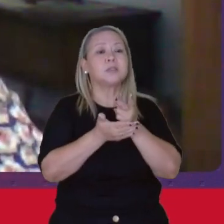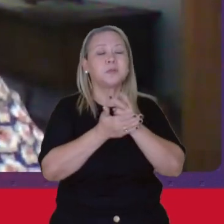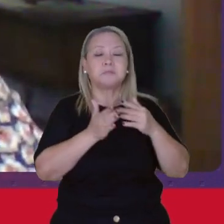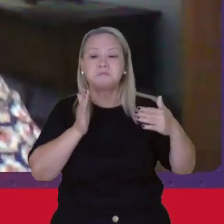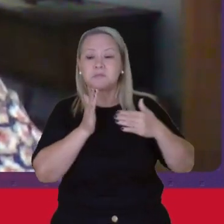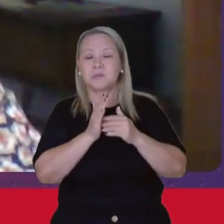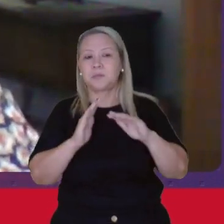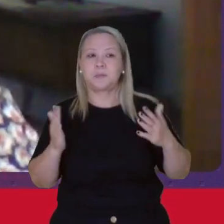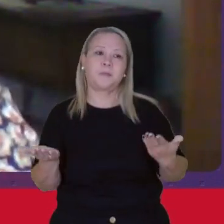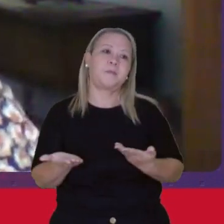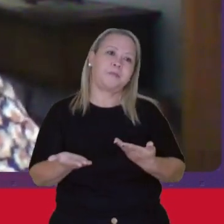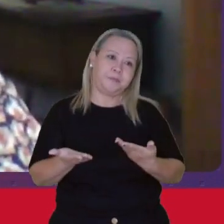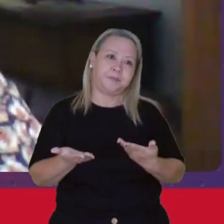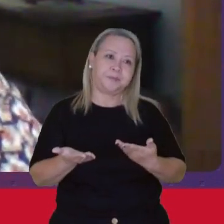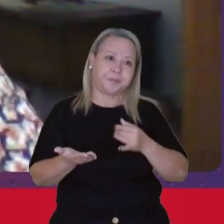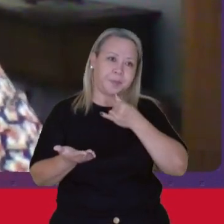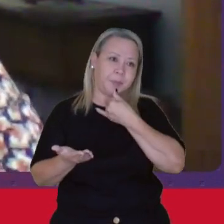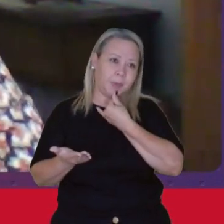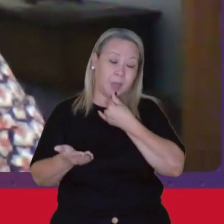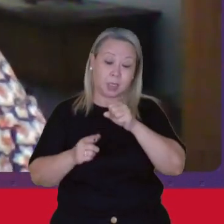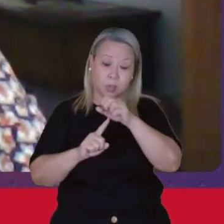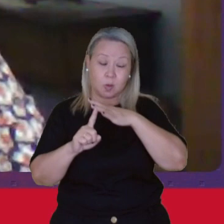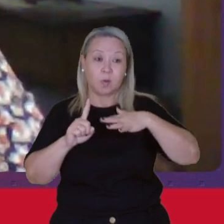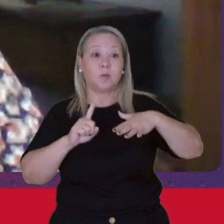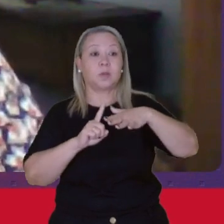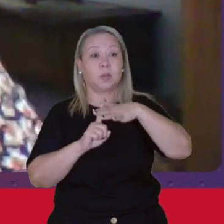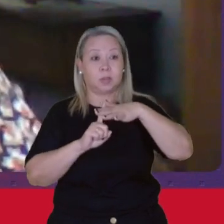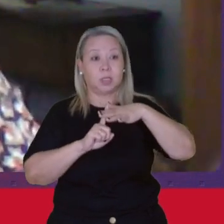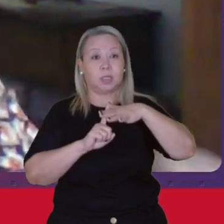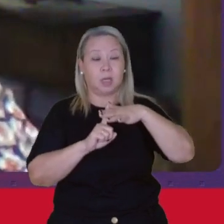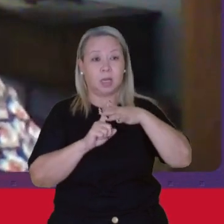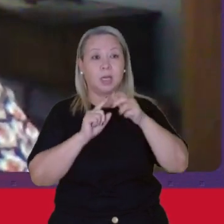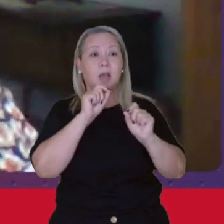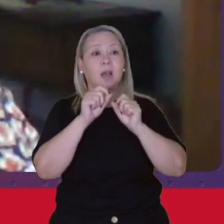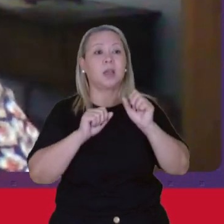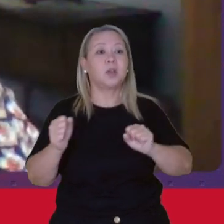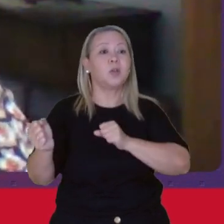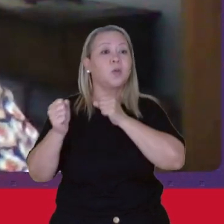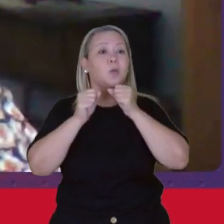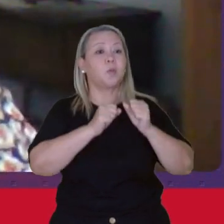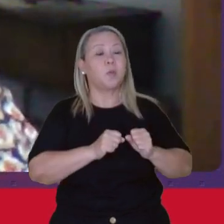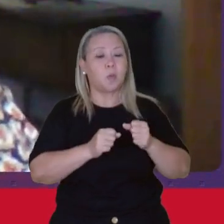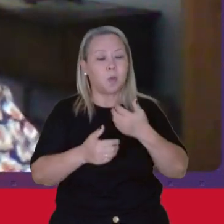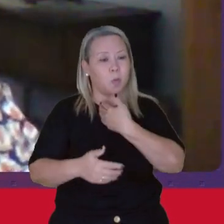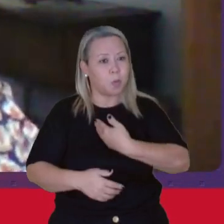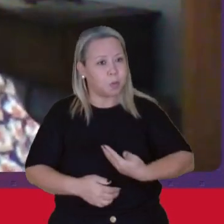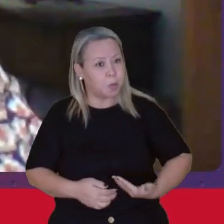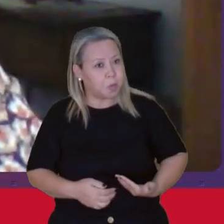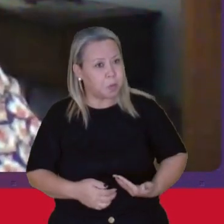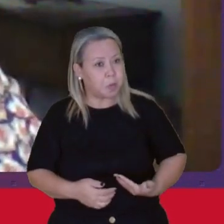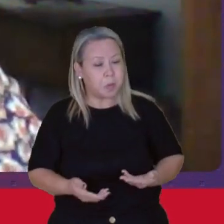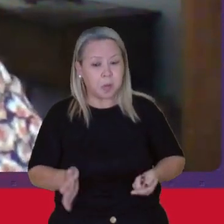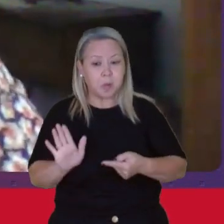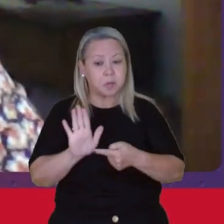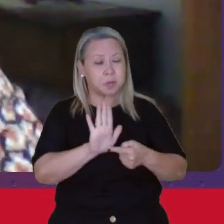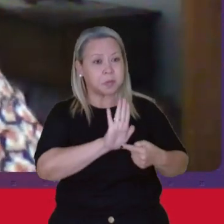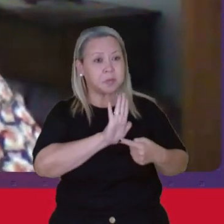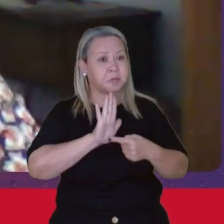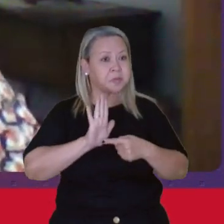hoje Uma sociedade em que o poder público Se mostrou